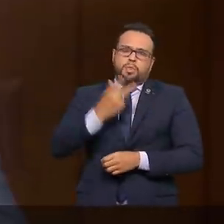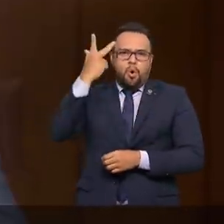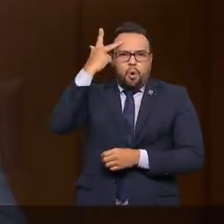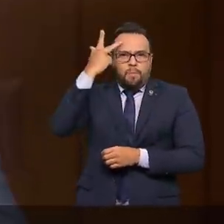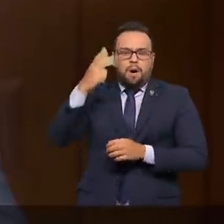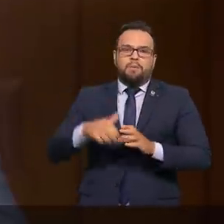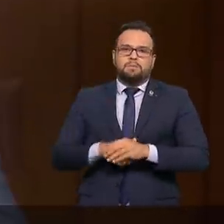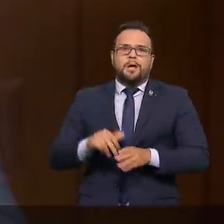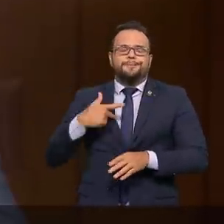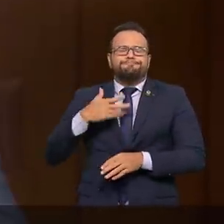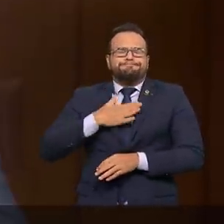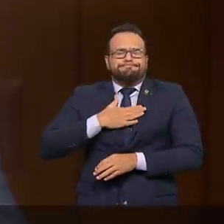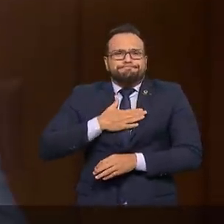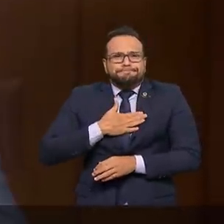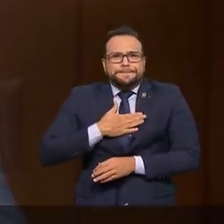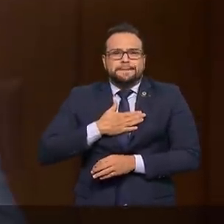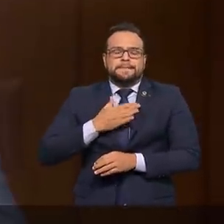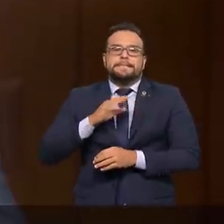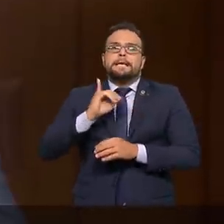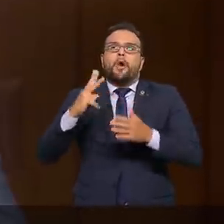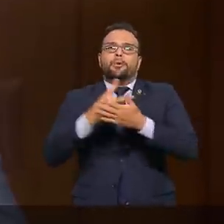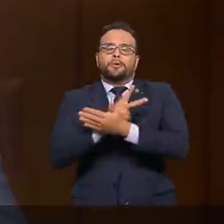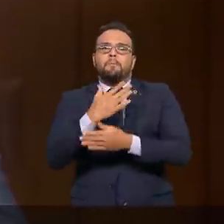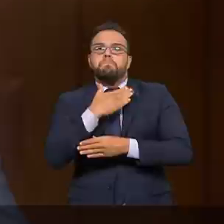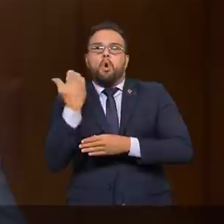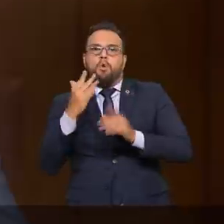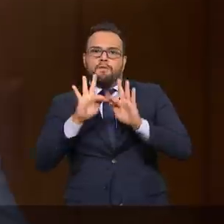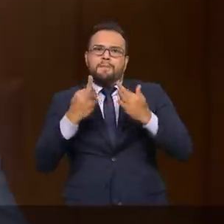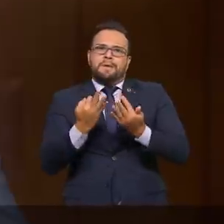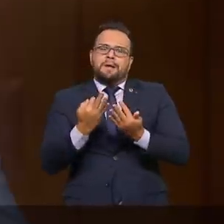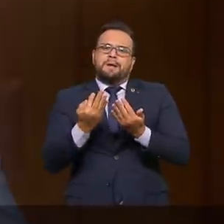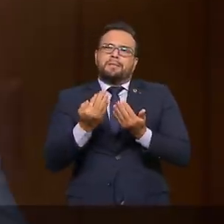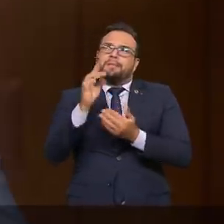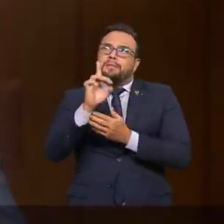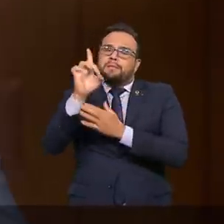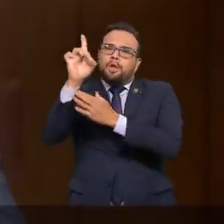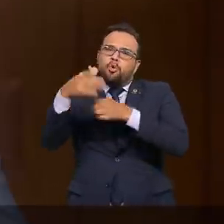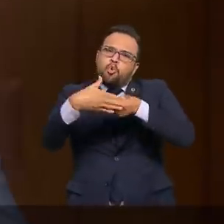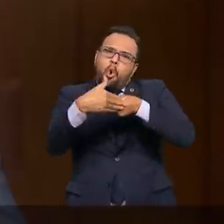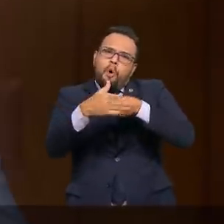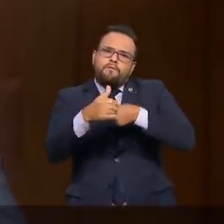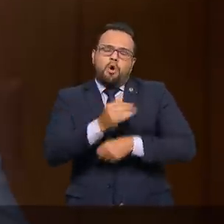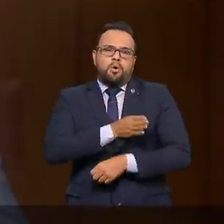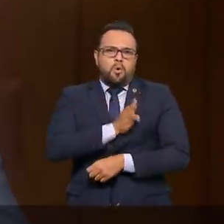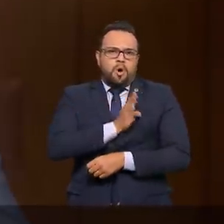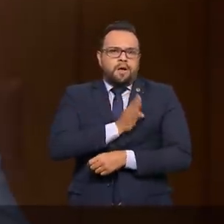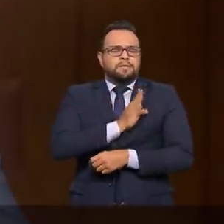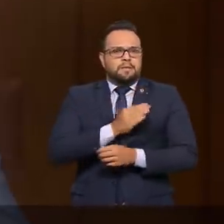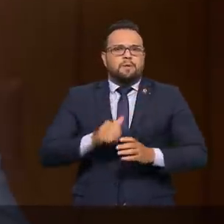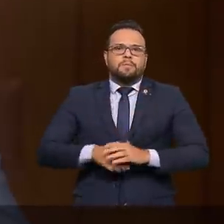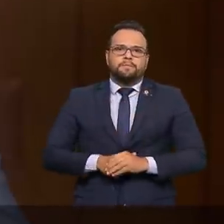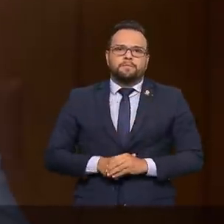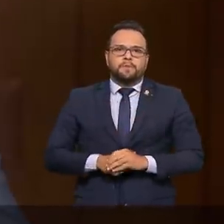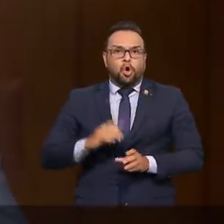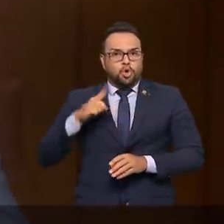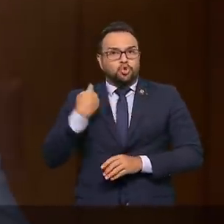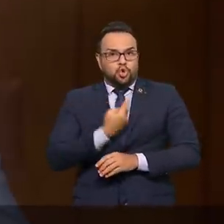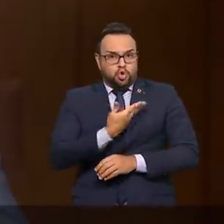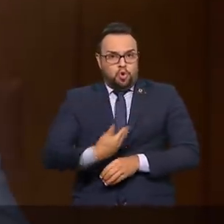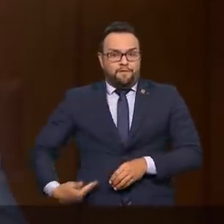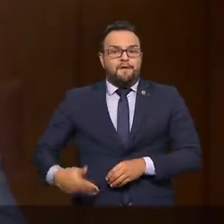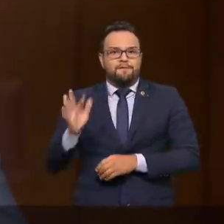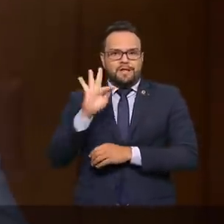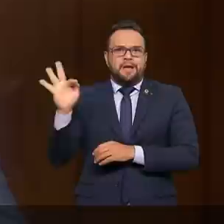todos aqueles que tiveram perdas em suas famílias. Que Deus conforte seus corações. Estamos fazendo e vamos